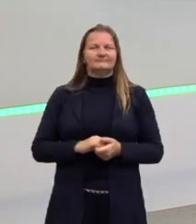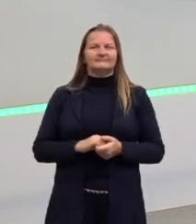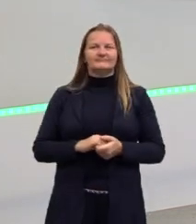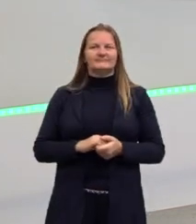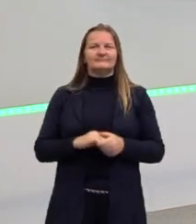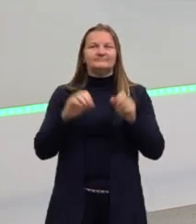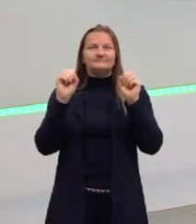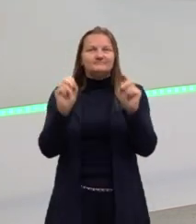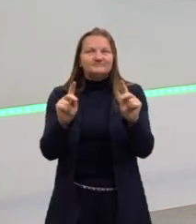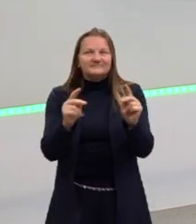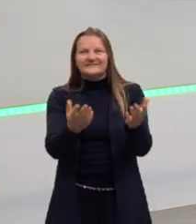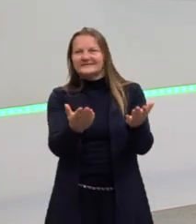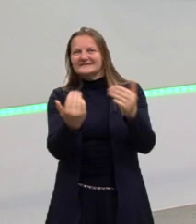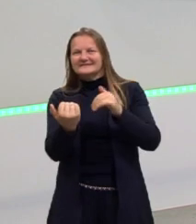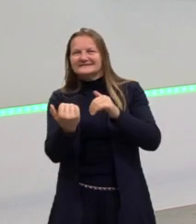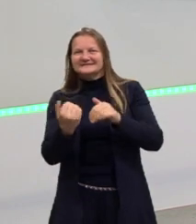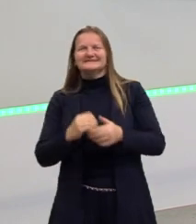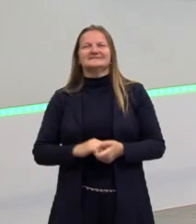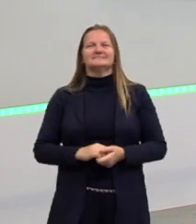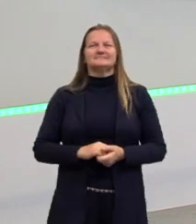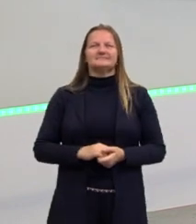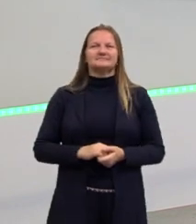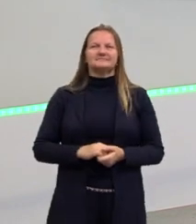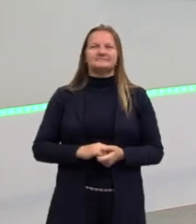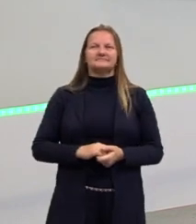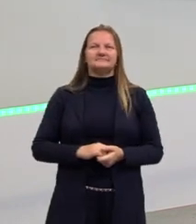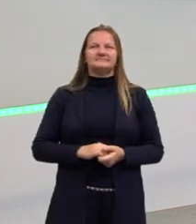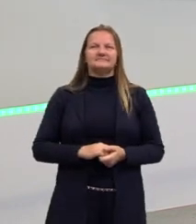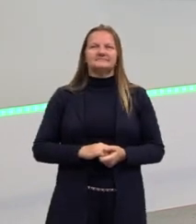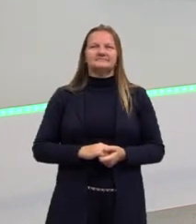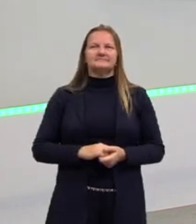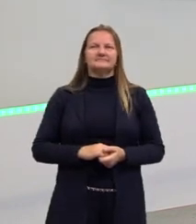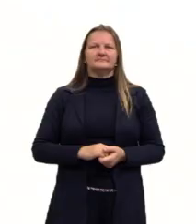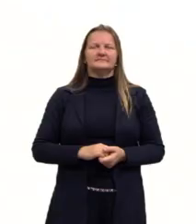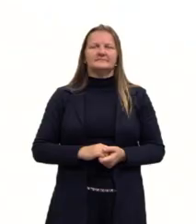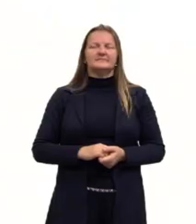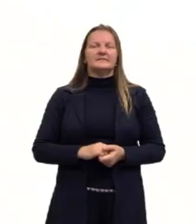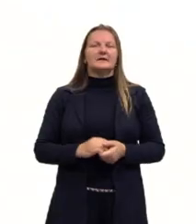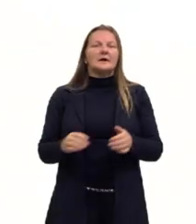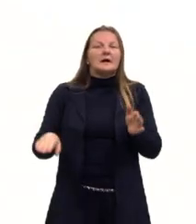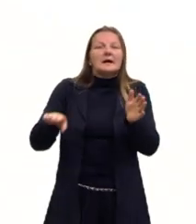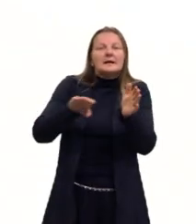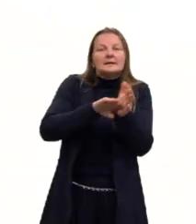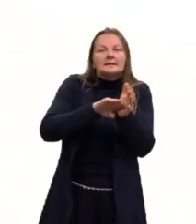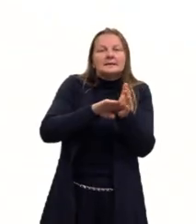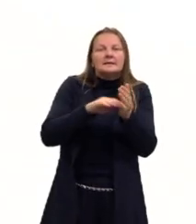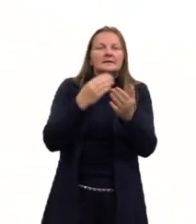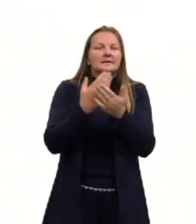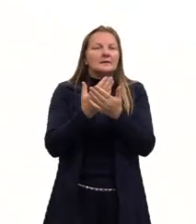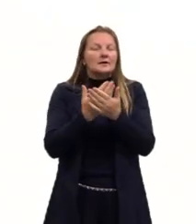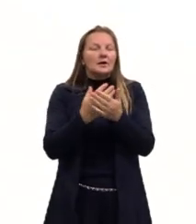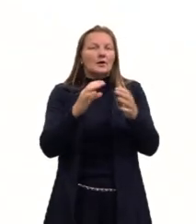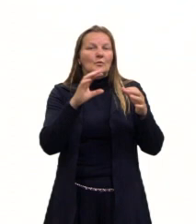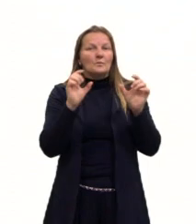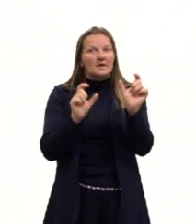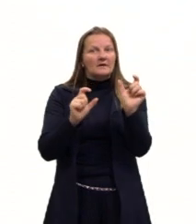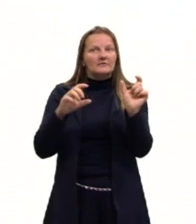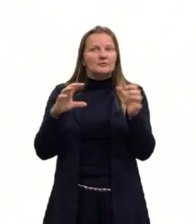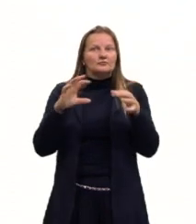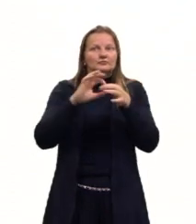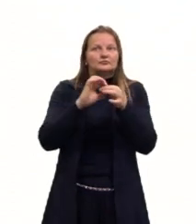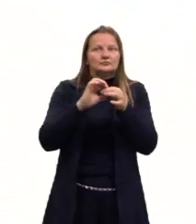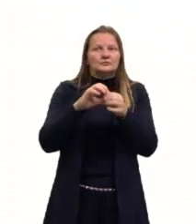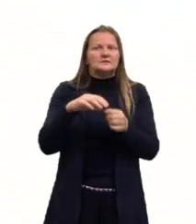Ok? Vamos então a elas. Para podermos chegar até as linking words, nós precisamos